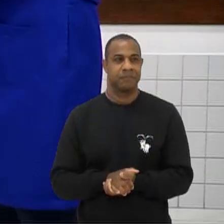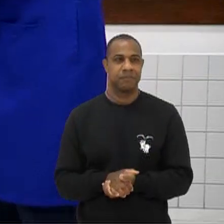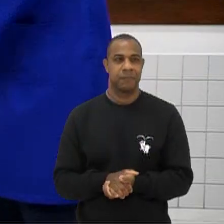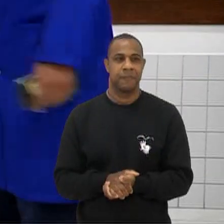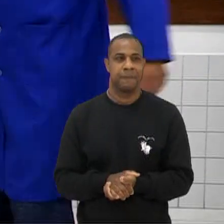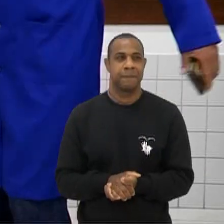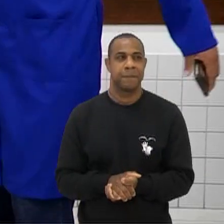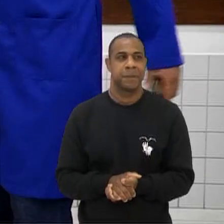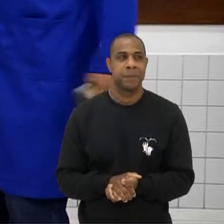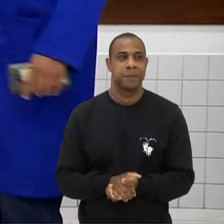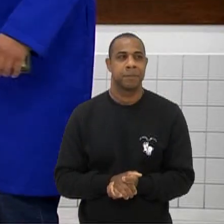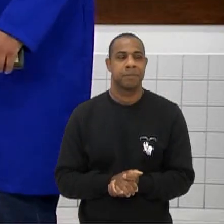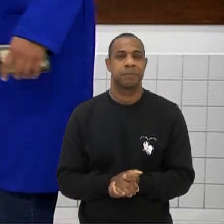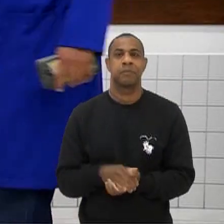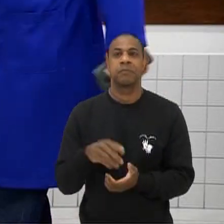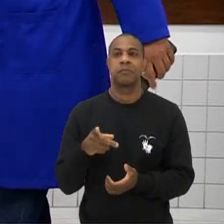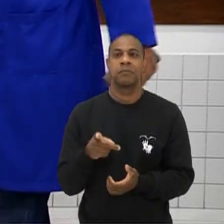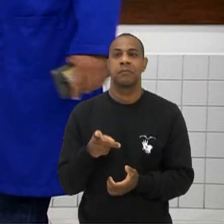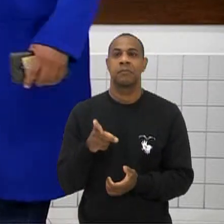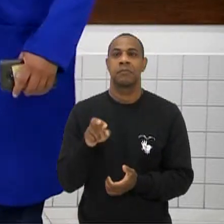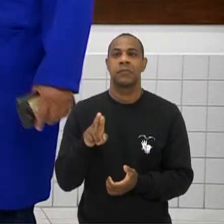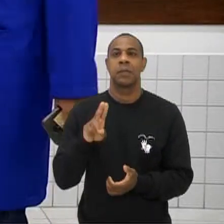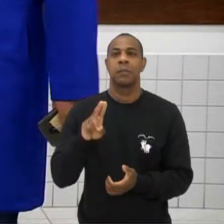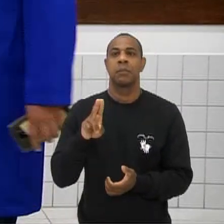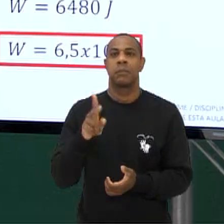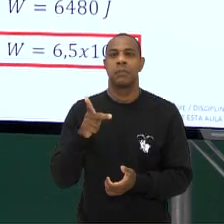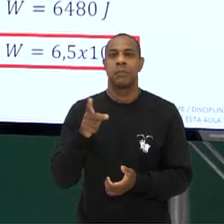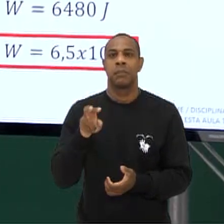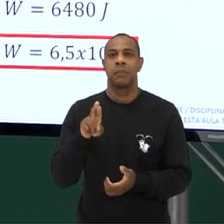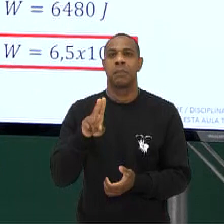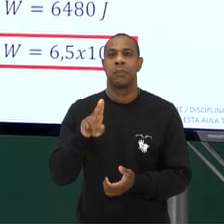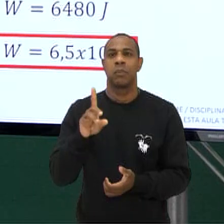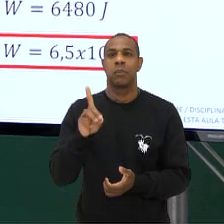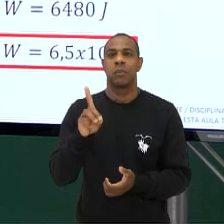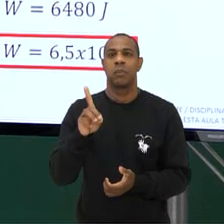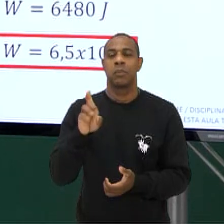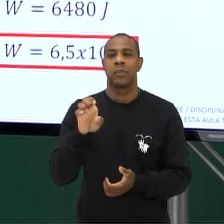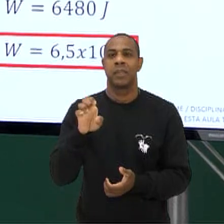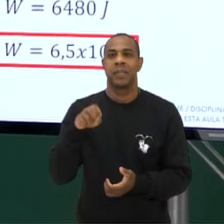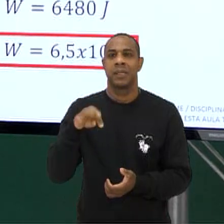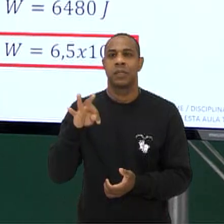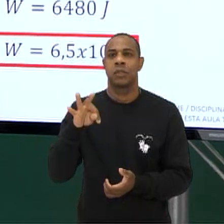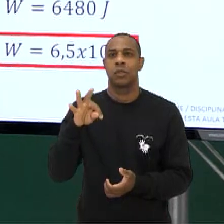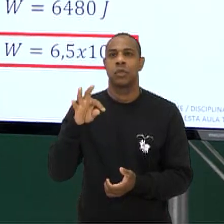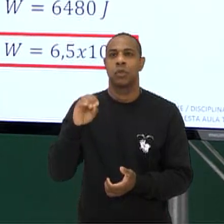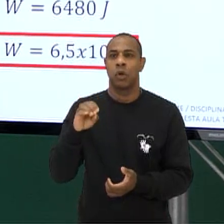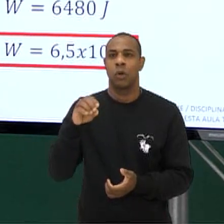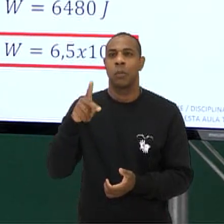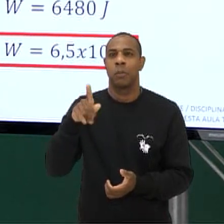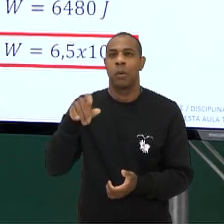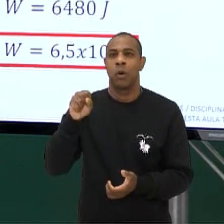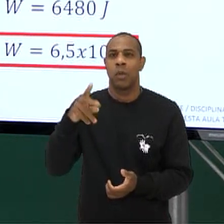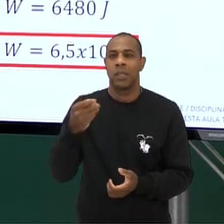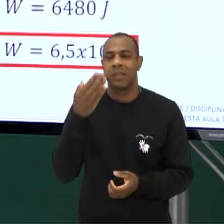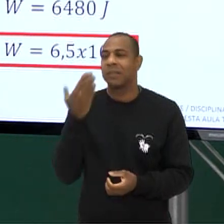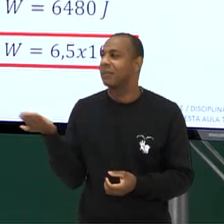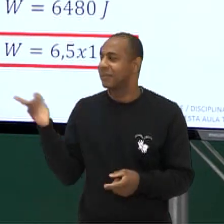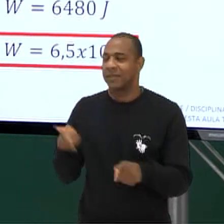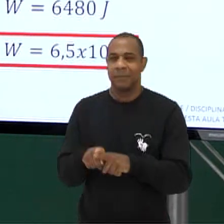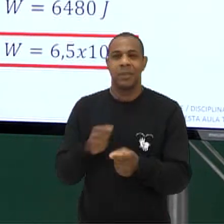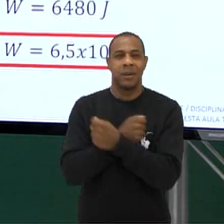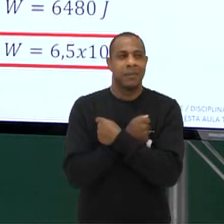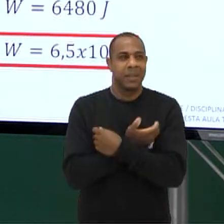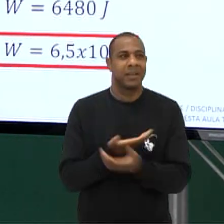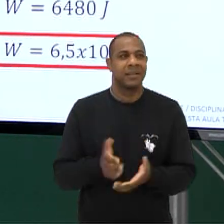Prudentópolis Também Prudentópolis Tinha um colega Um professor de física Também lá De Prudentópolis E tem um cara Que eu quero ser notado